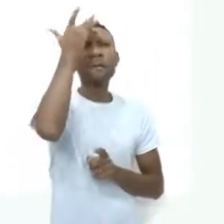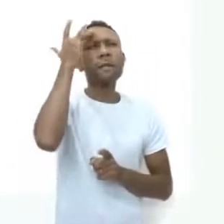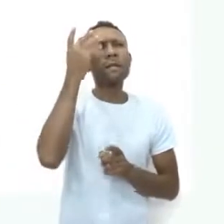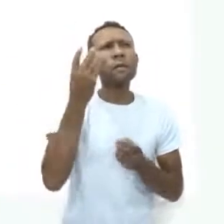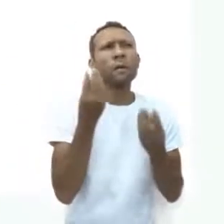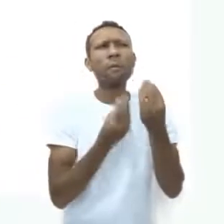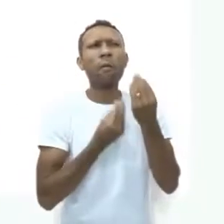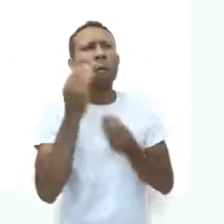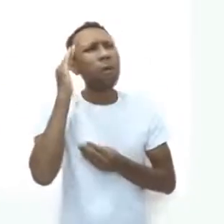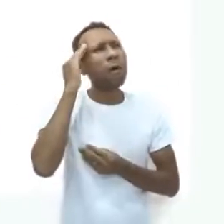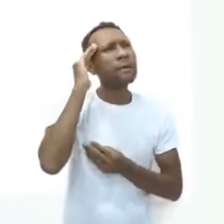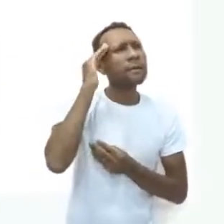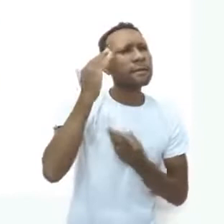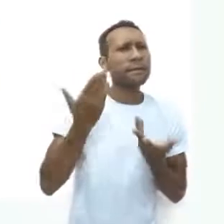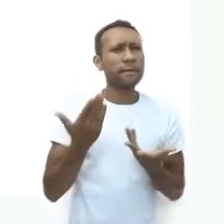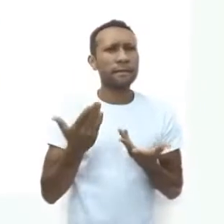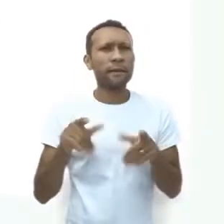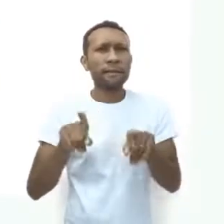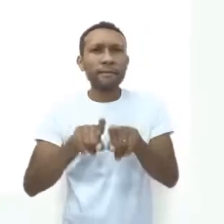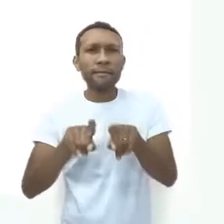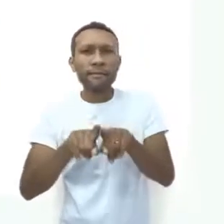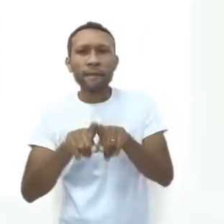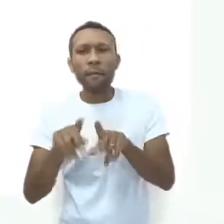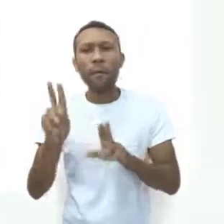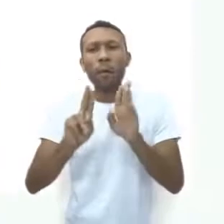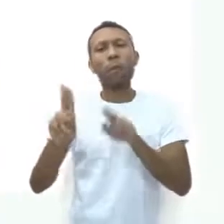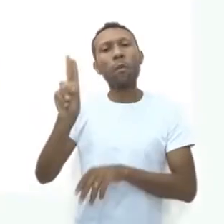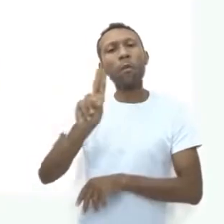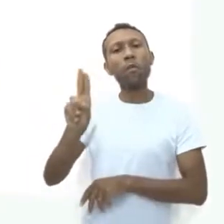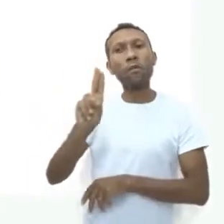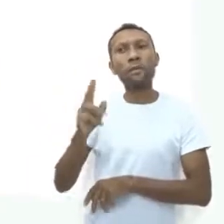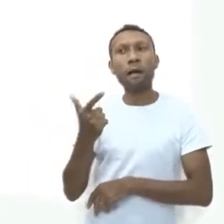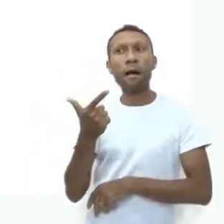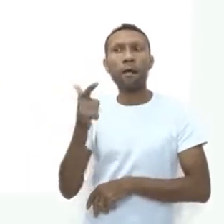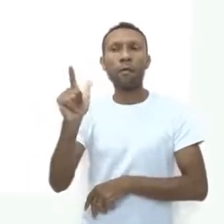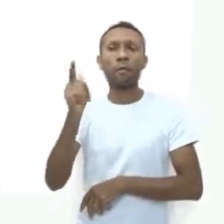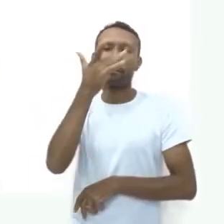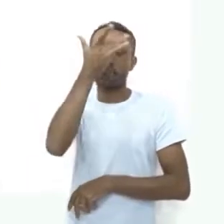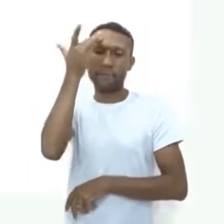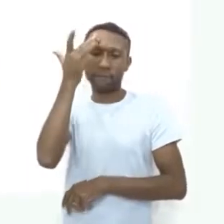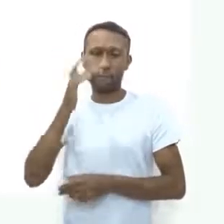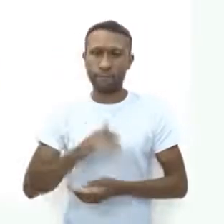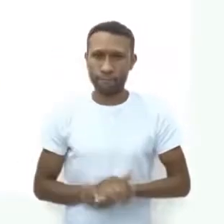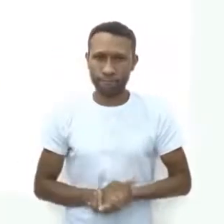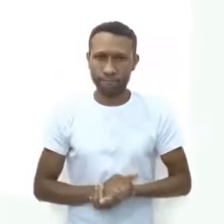interpretar essas informações e como elas poderiam ser usadas por outras pessoas.